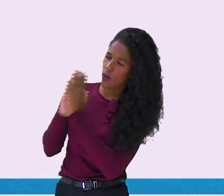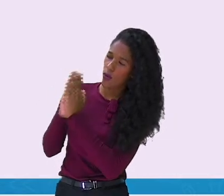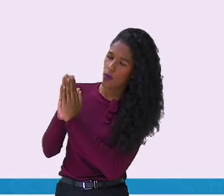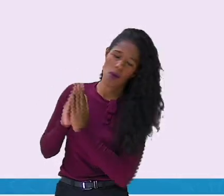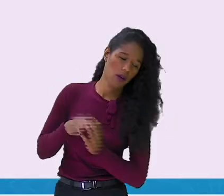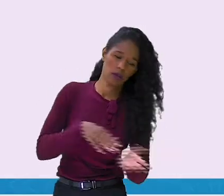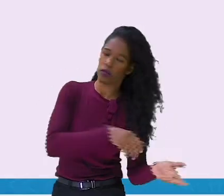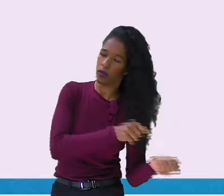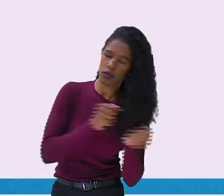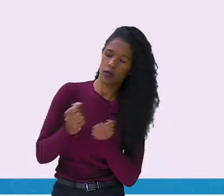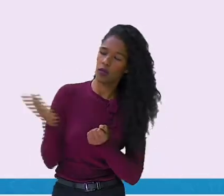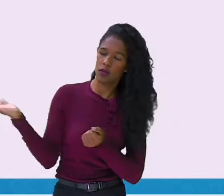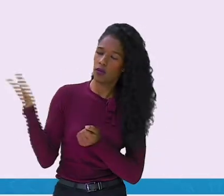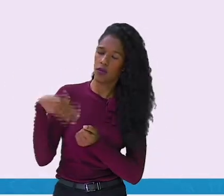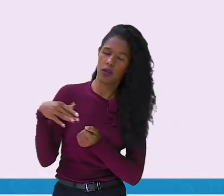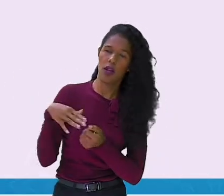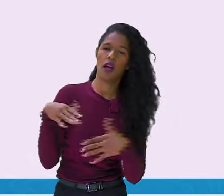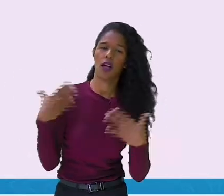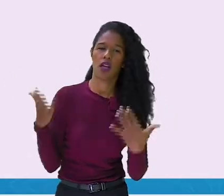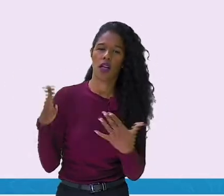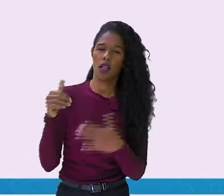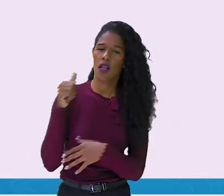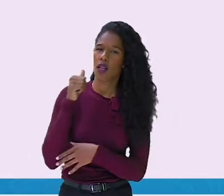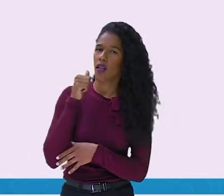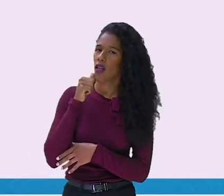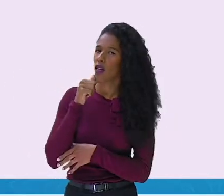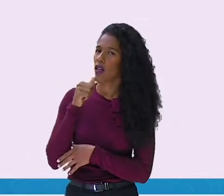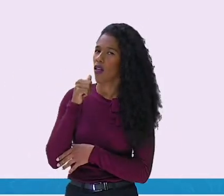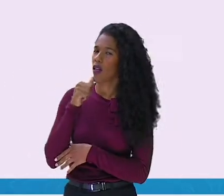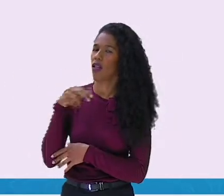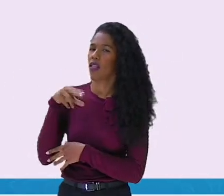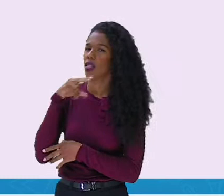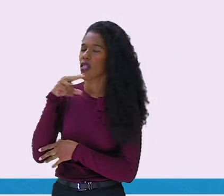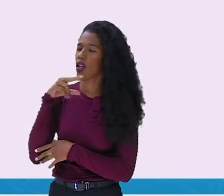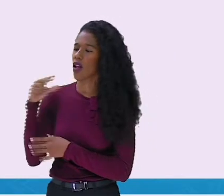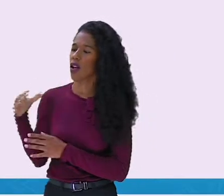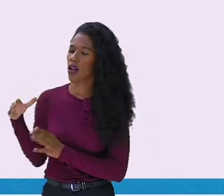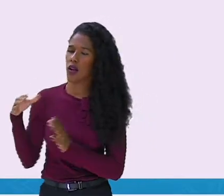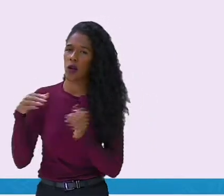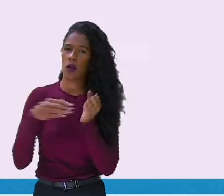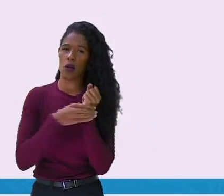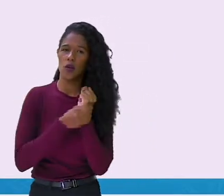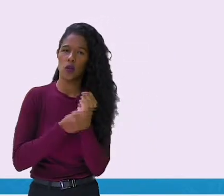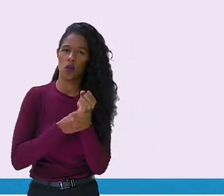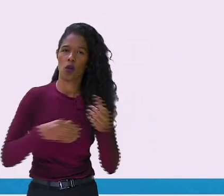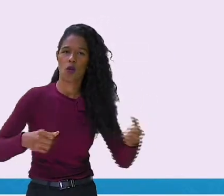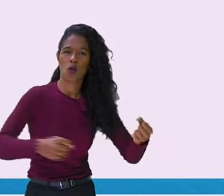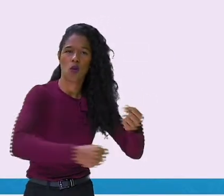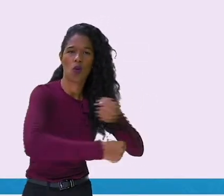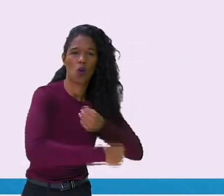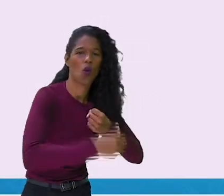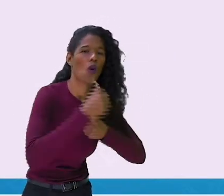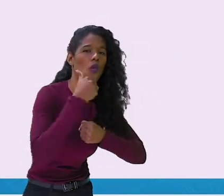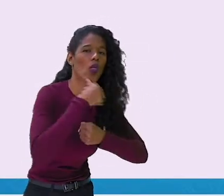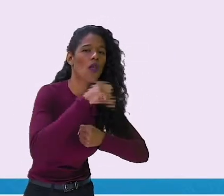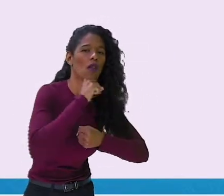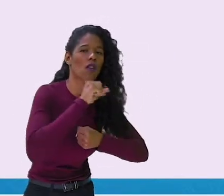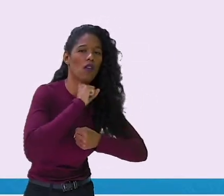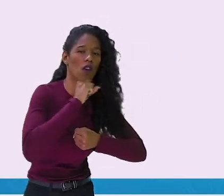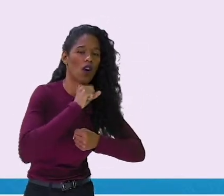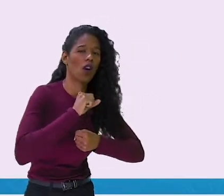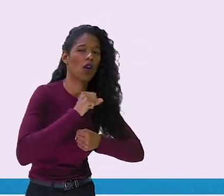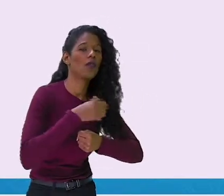A neta segurou na avó. A avó no vovô e o vovô no rabanete.